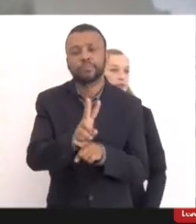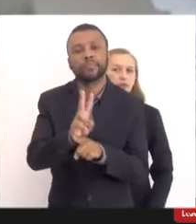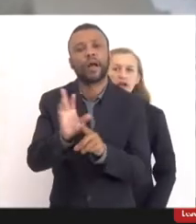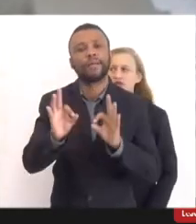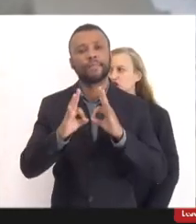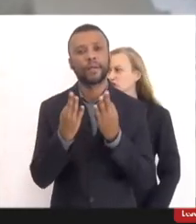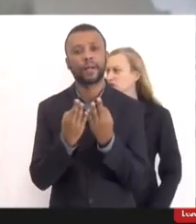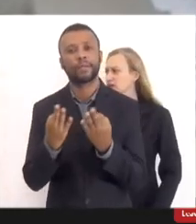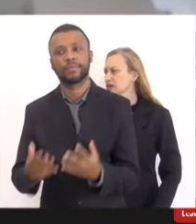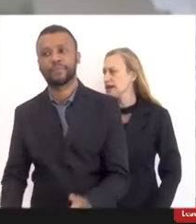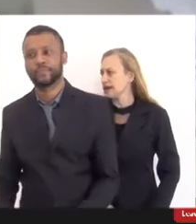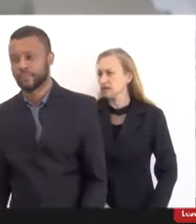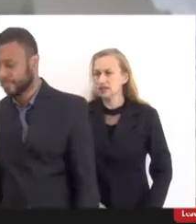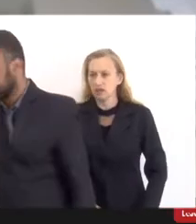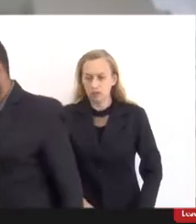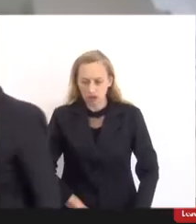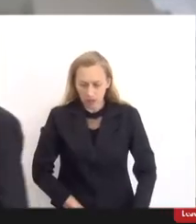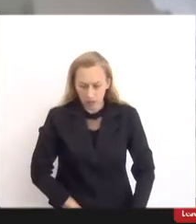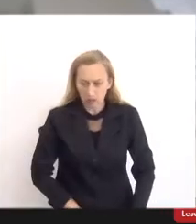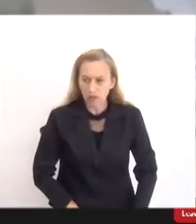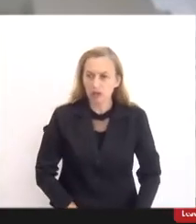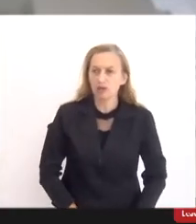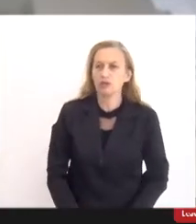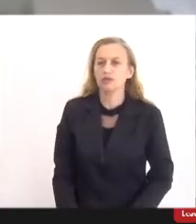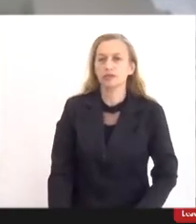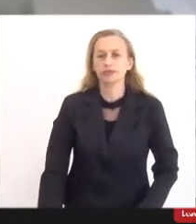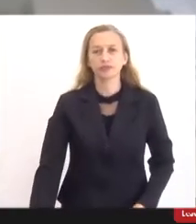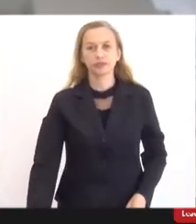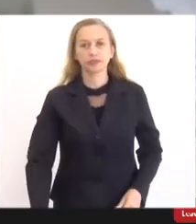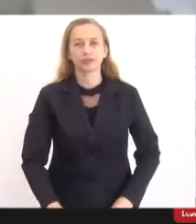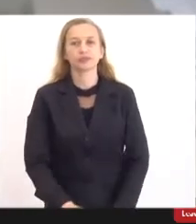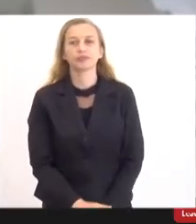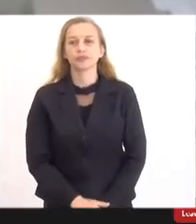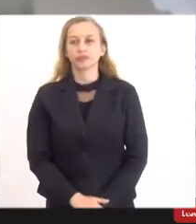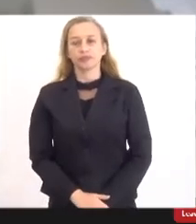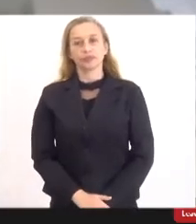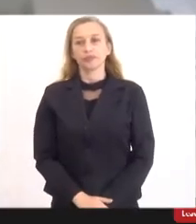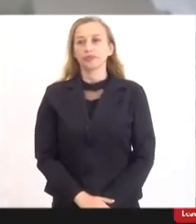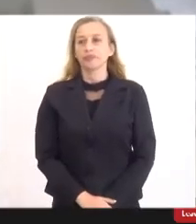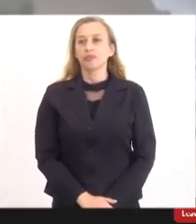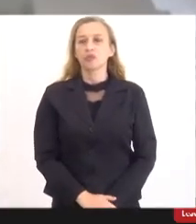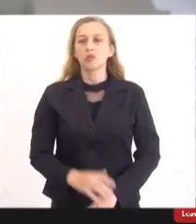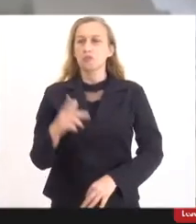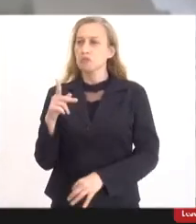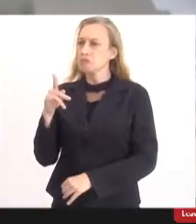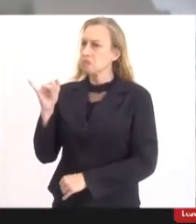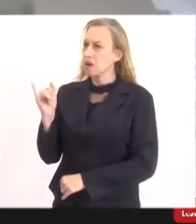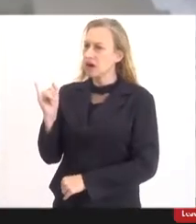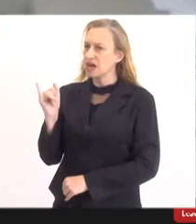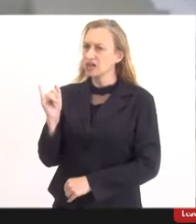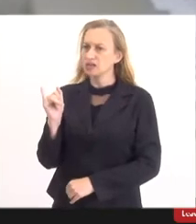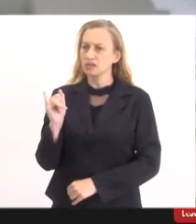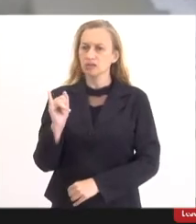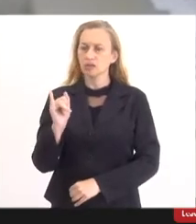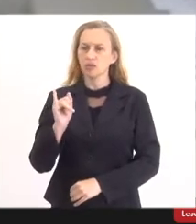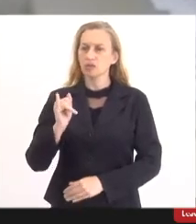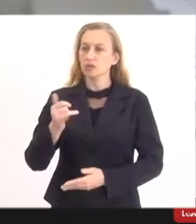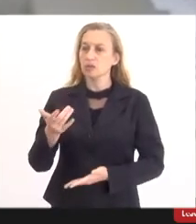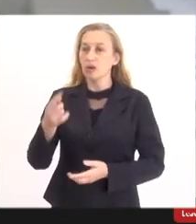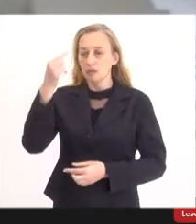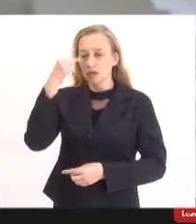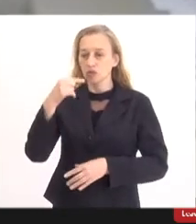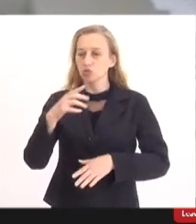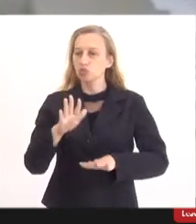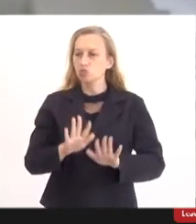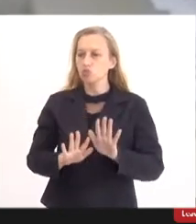somente nos casos previstos na lei e quando se verifica que o pai não demanda os cuidados necessários com